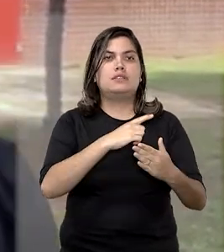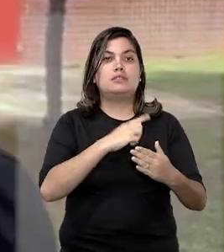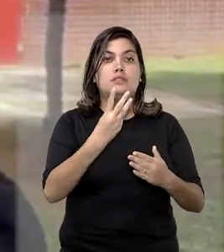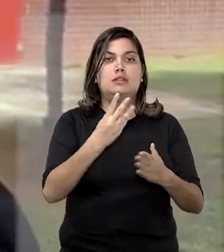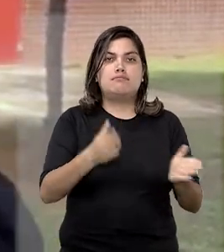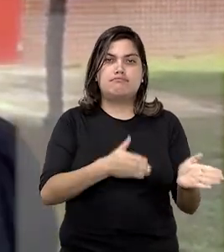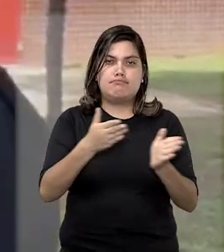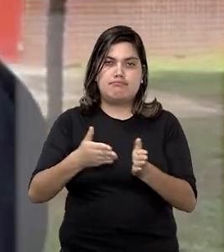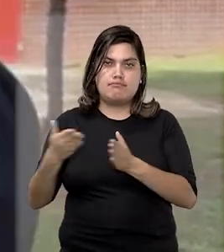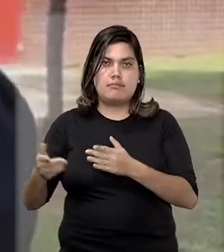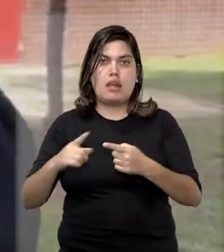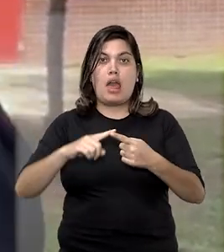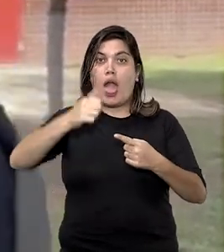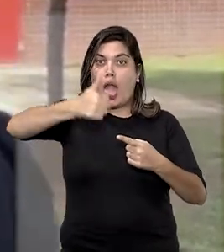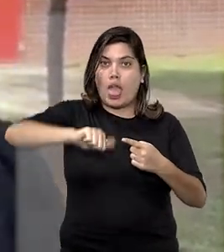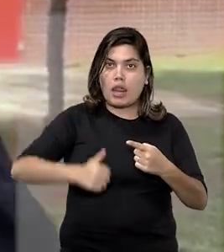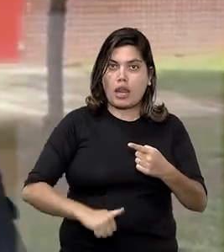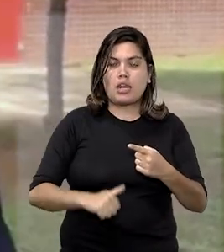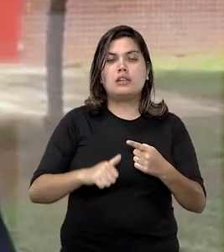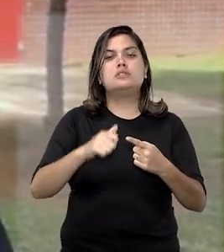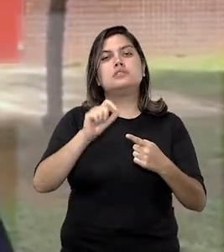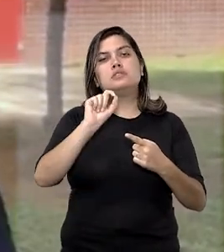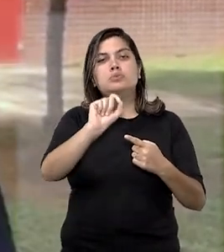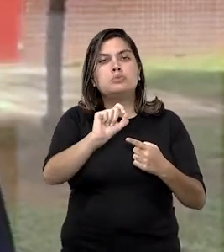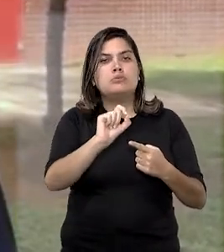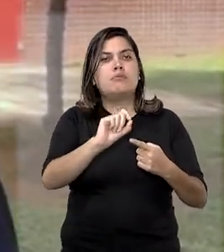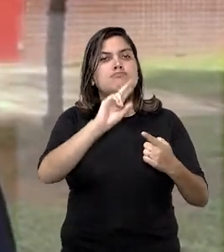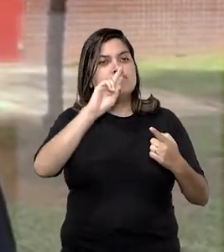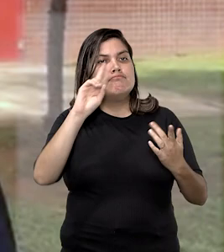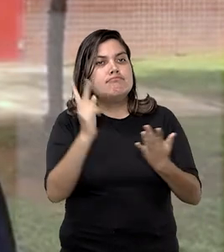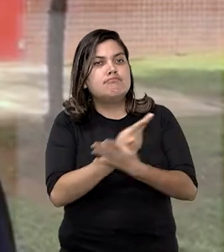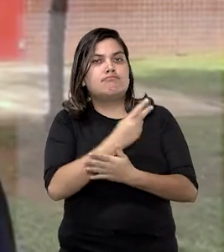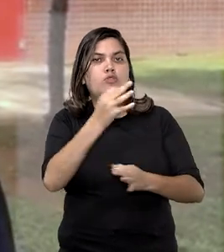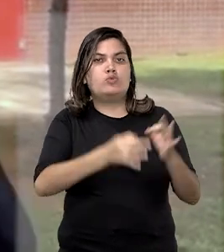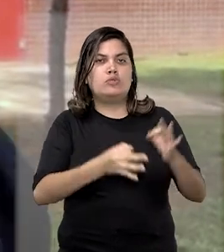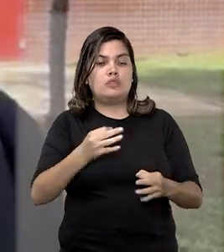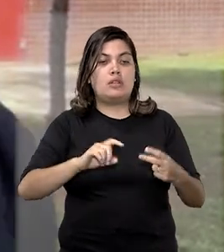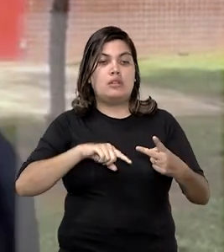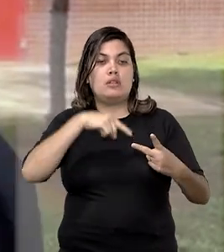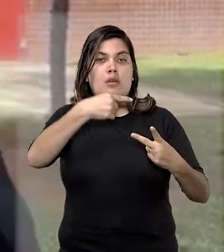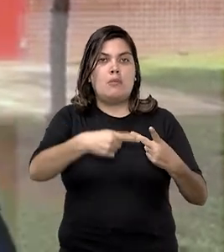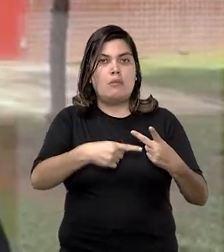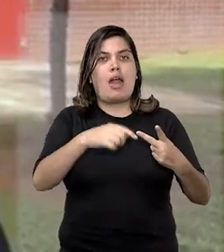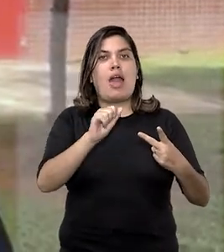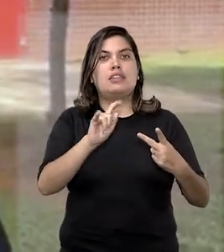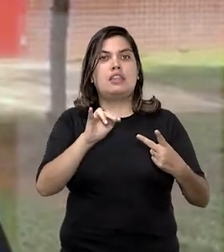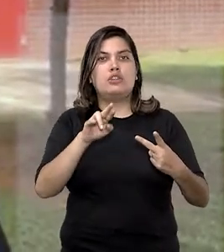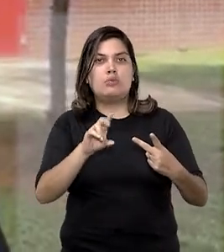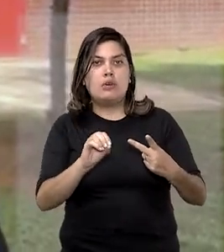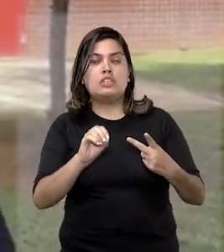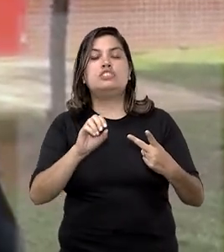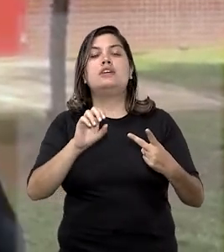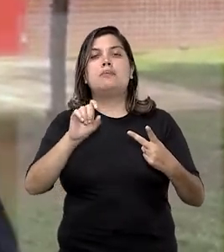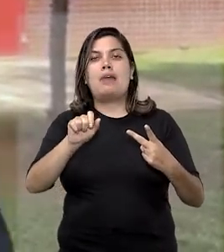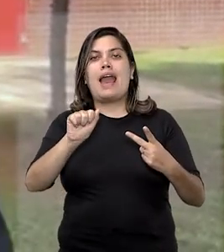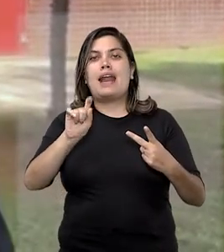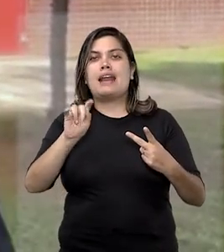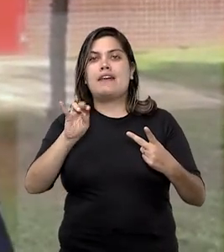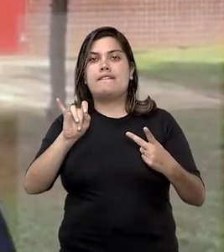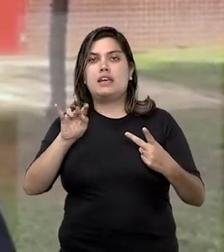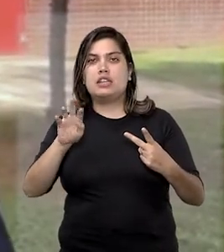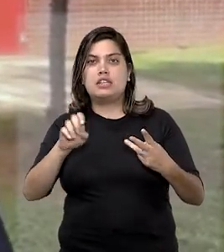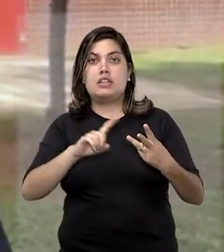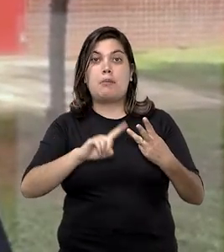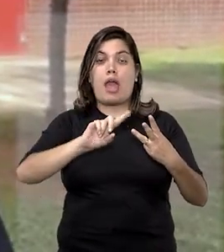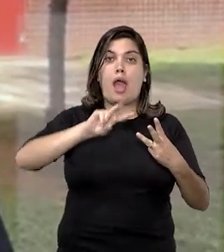essas três fases. Ele analisa essa questão das circunstâncias judiciais, logo em seguida as atenuantes e agravantes, e, por